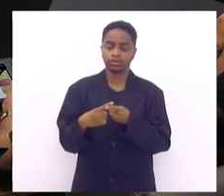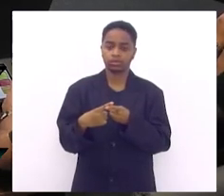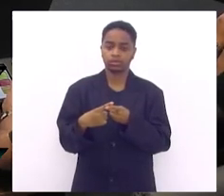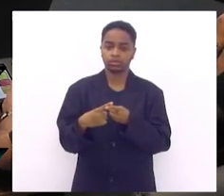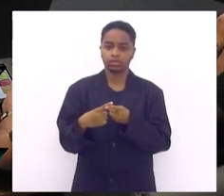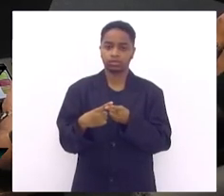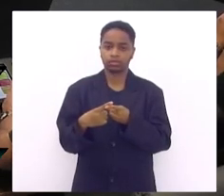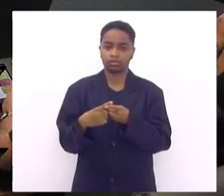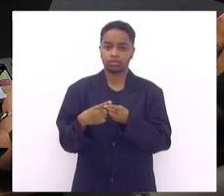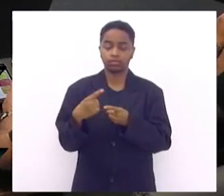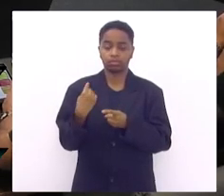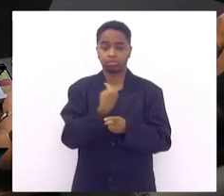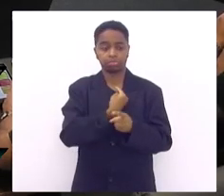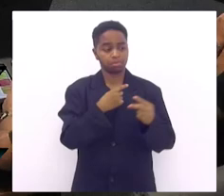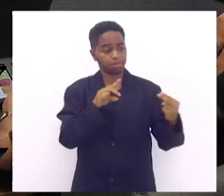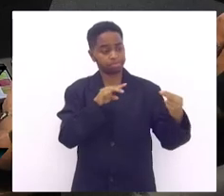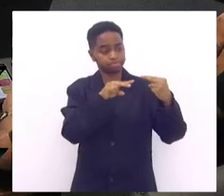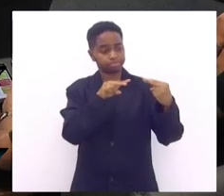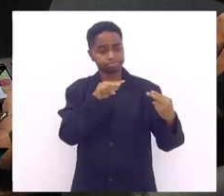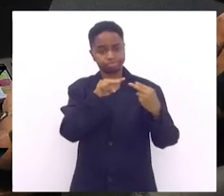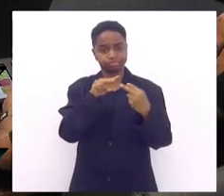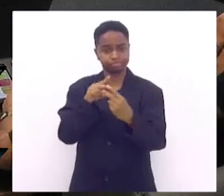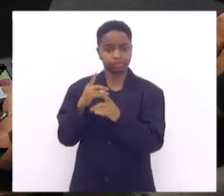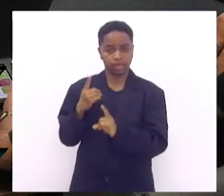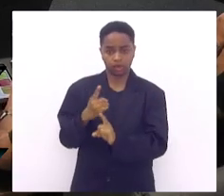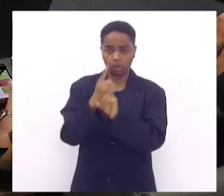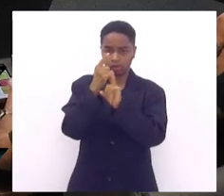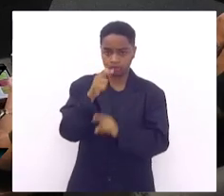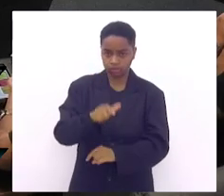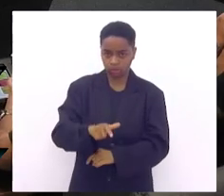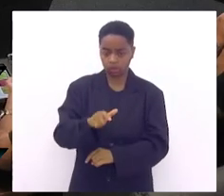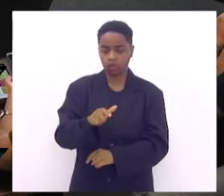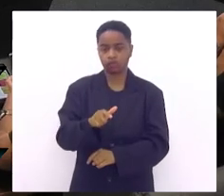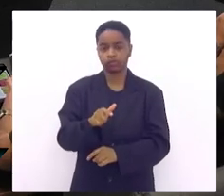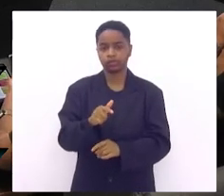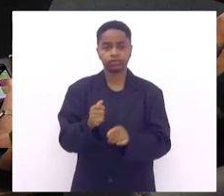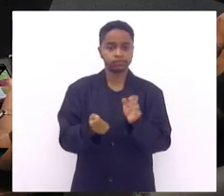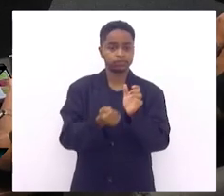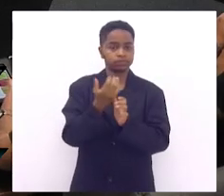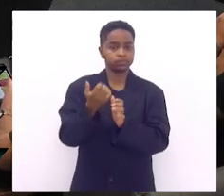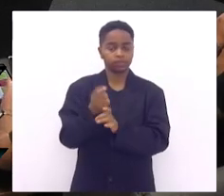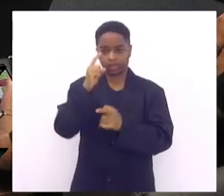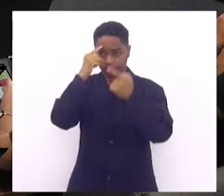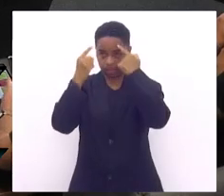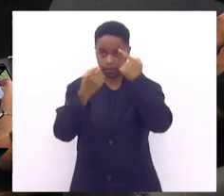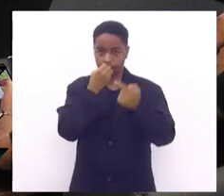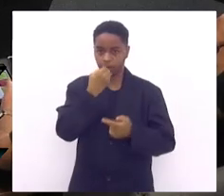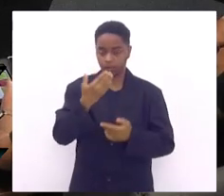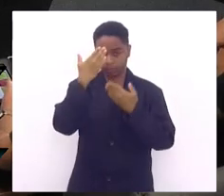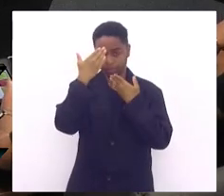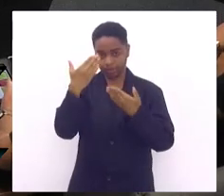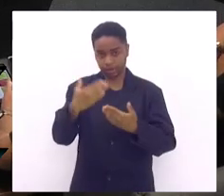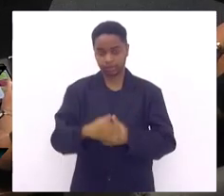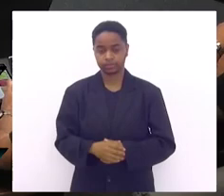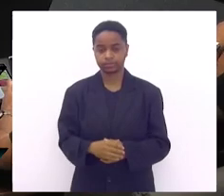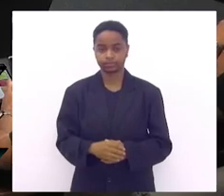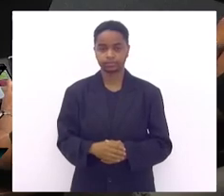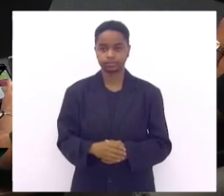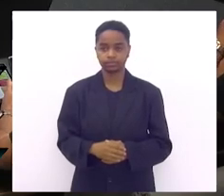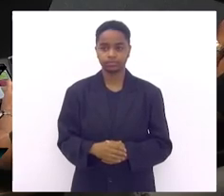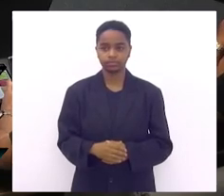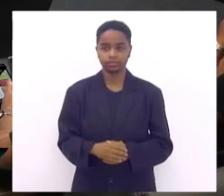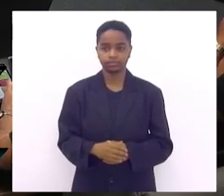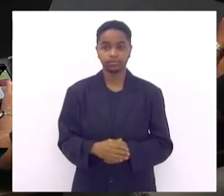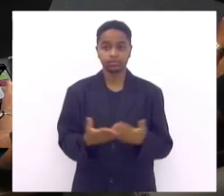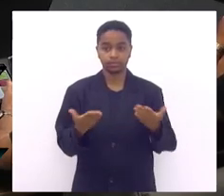nos reconhecermos e nos encontrarmos produzindo essas boas ideias muito obrigado deputado muito obrigado